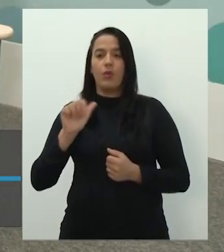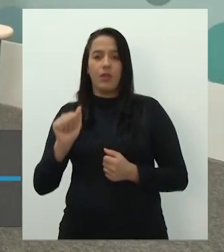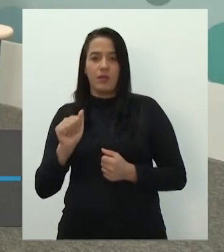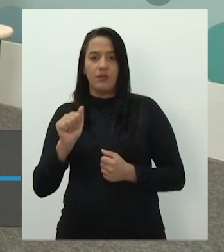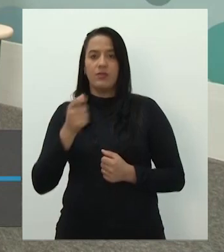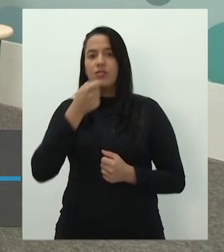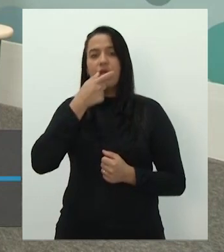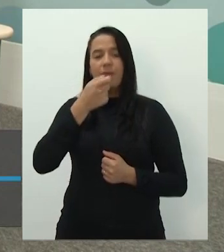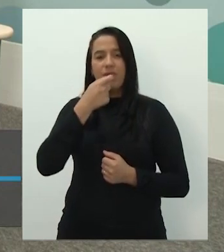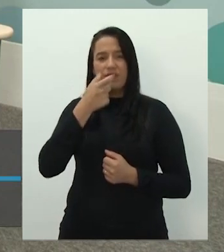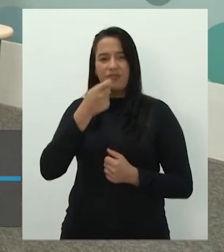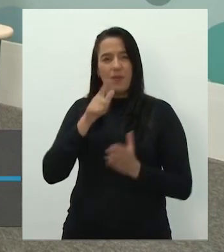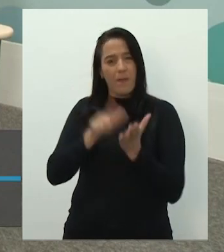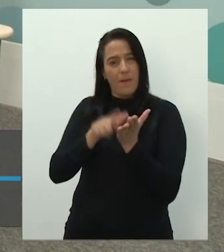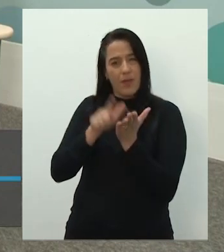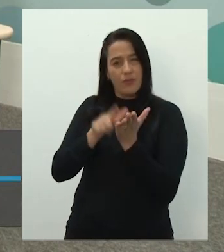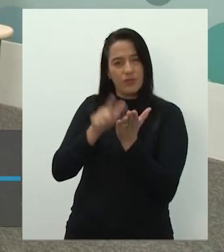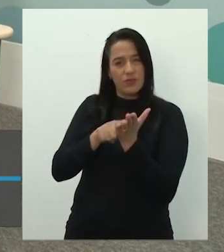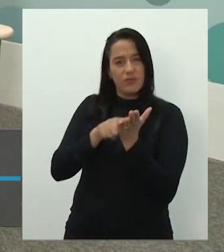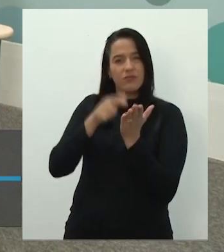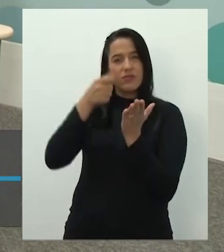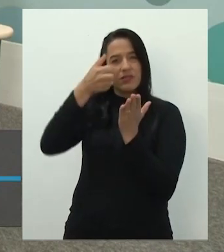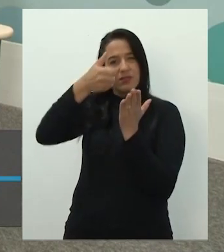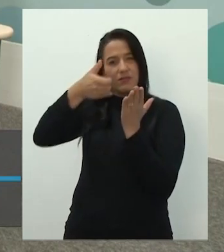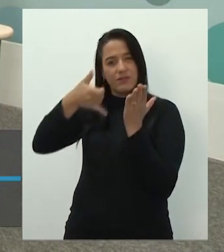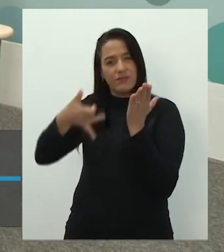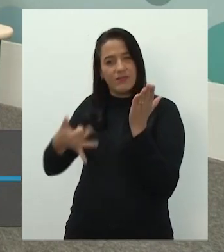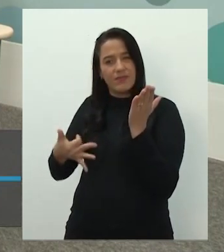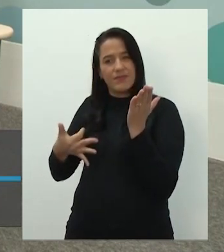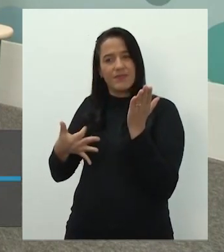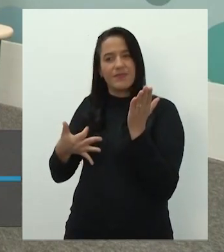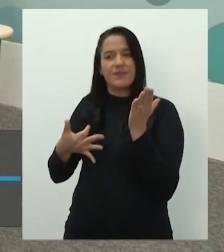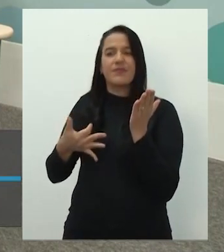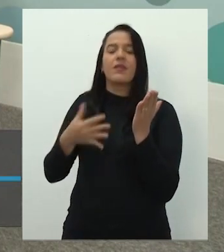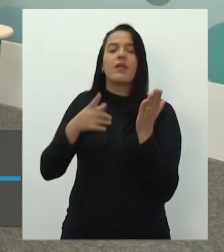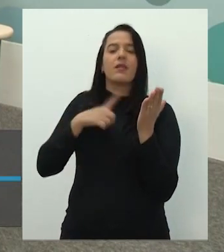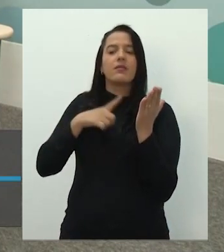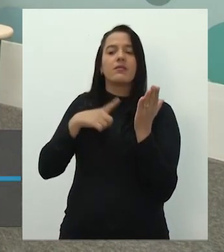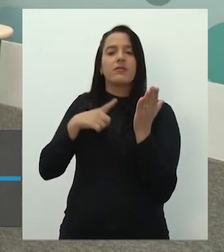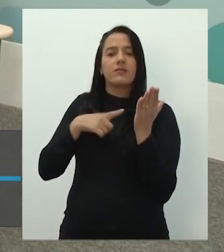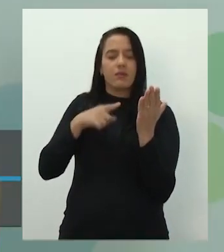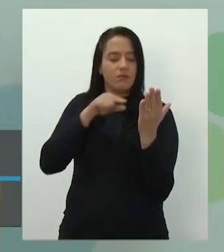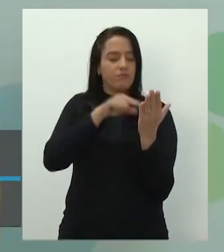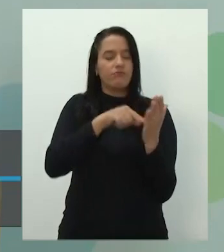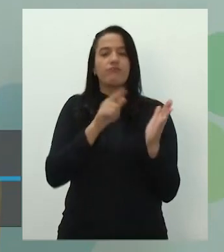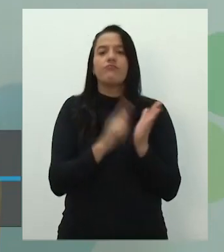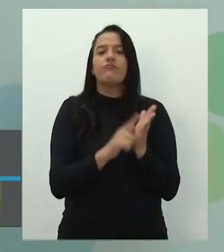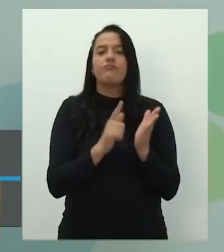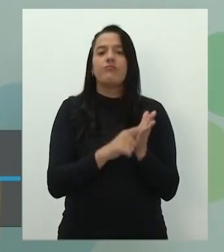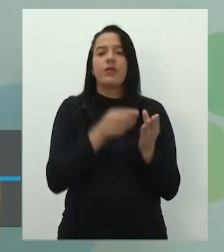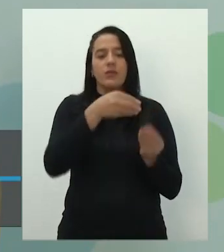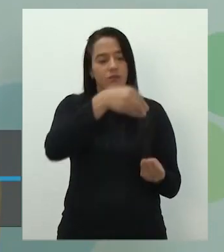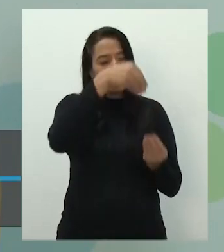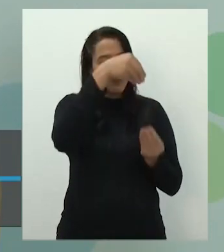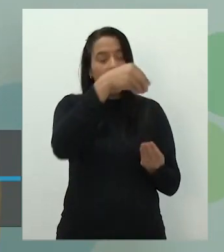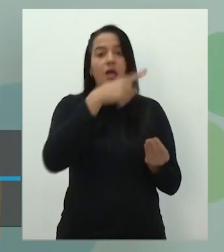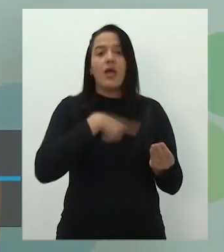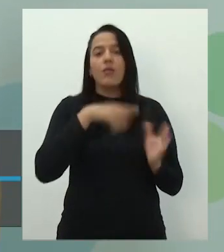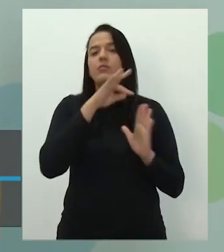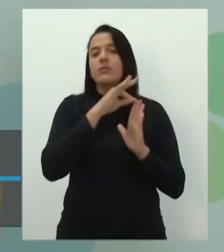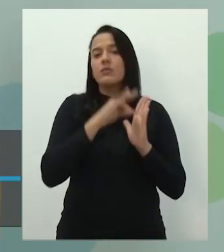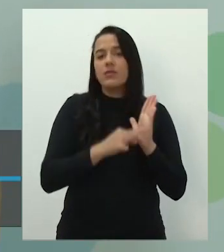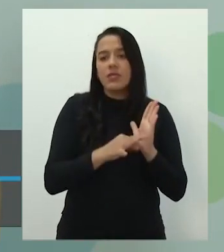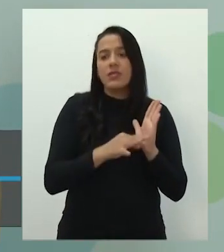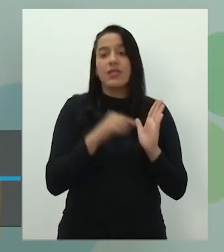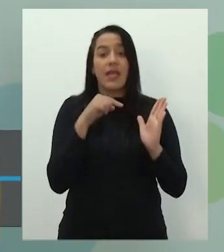bula de remédio lá. Quer falar? Não, não pode continuar, professora. A bula de remédio é um gênero textual e ela quer,